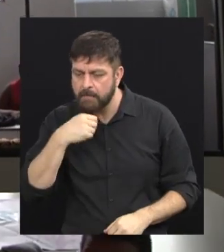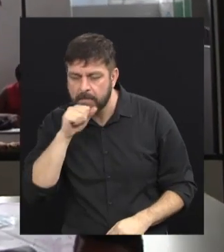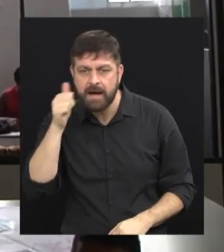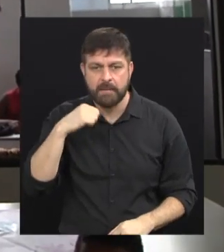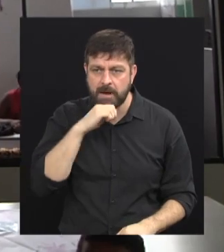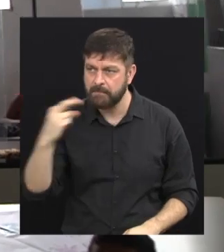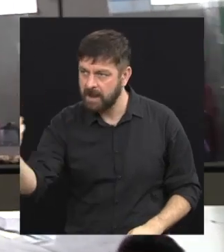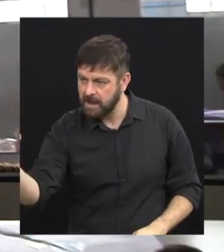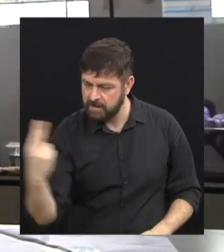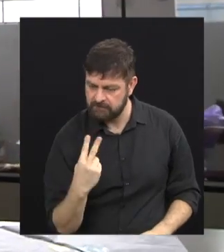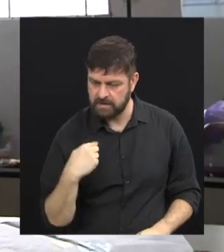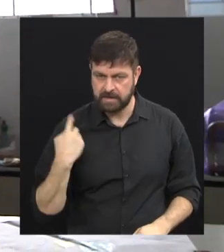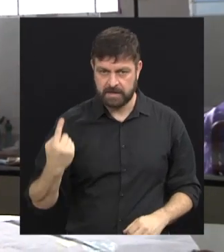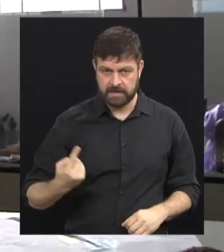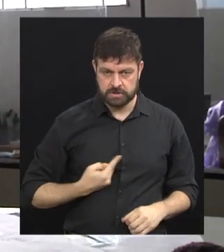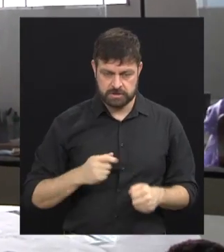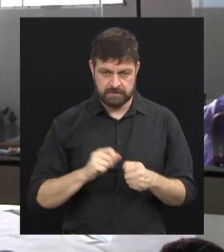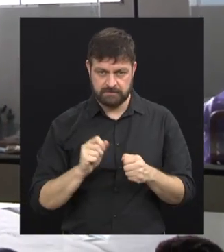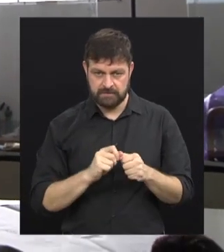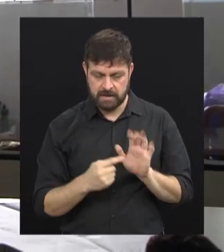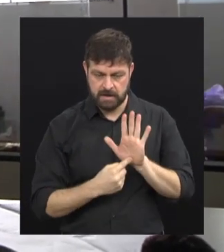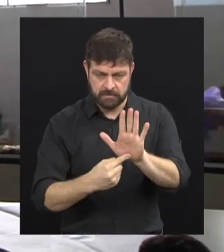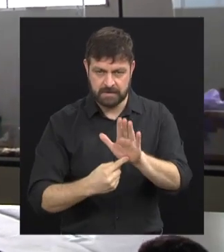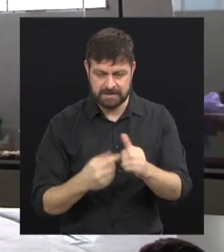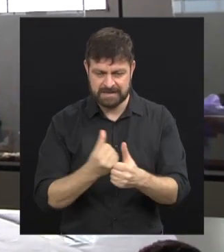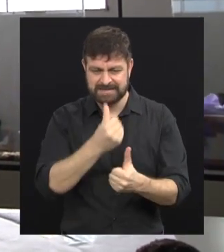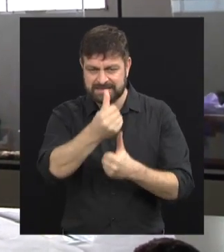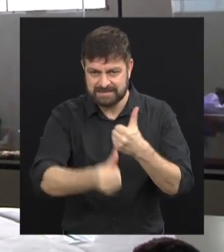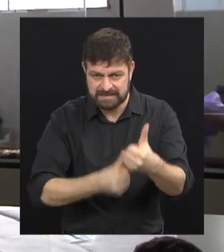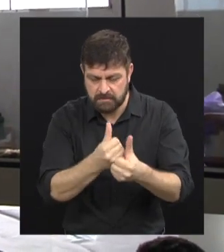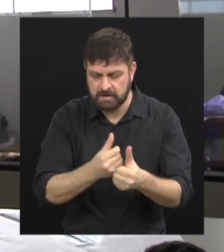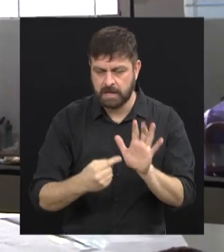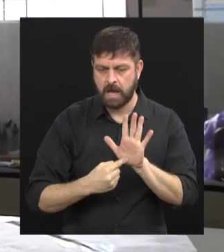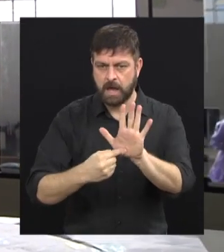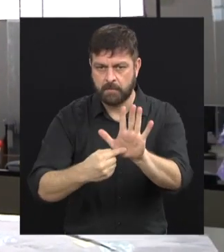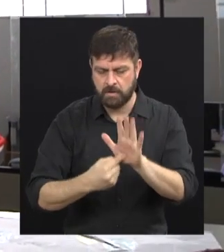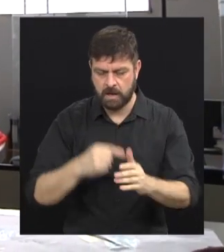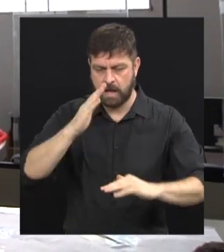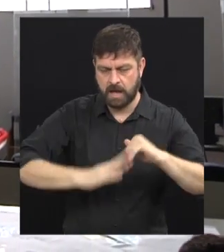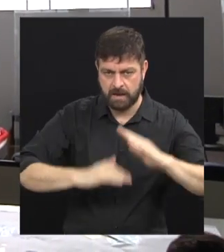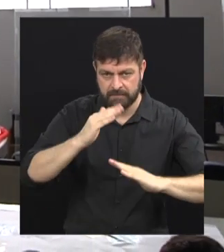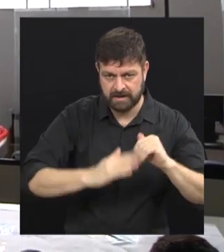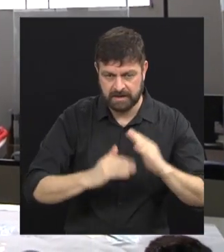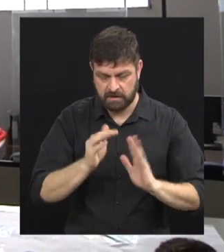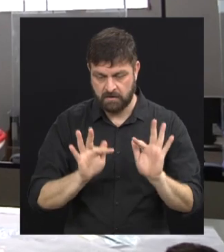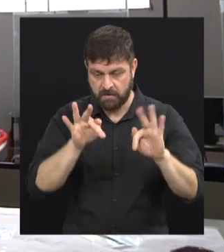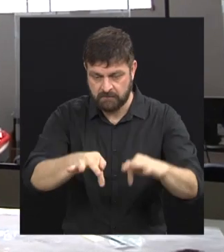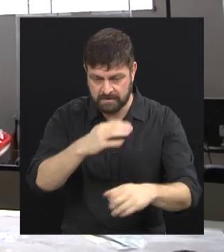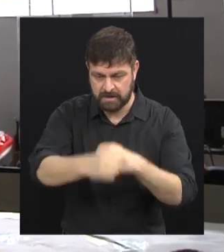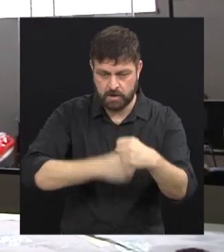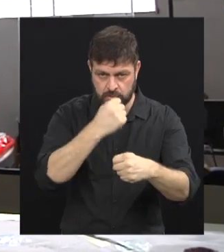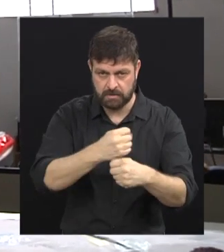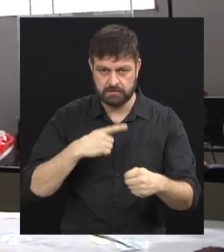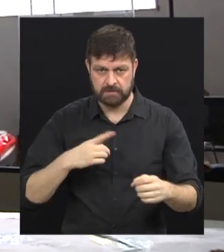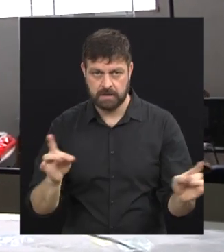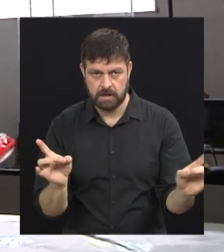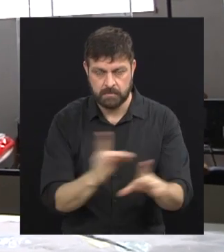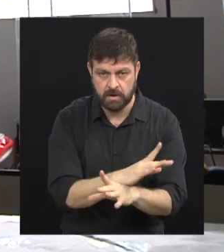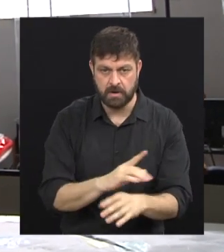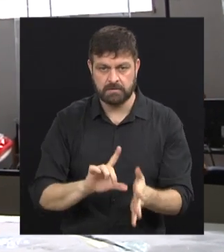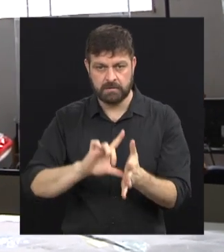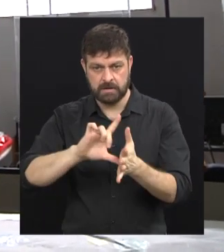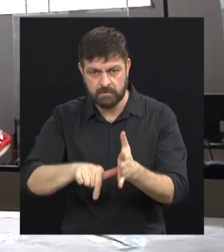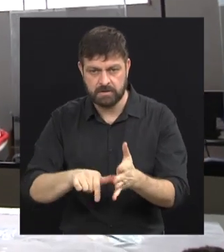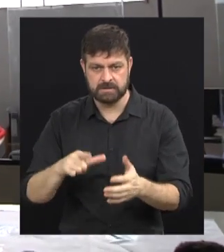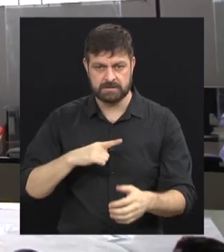participam, eles fazem apresentações no meio do semestre, tem um sarau, no final do ano agora vai acontecer uma apresentação de encerramento, e